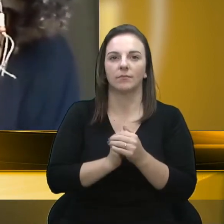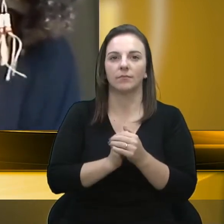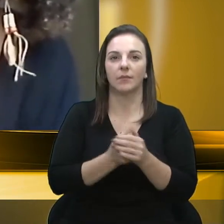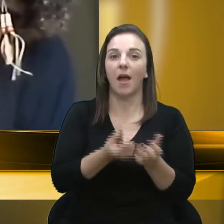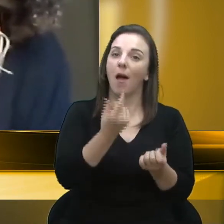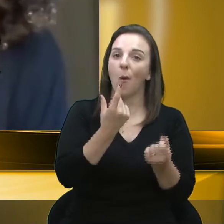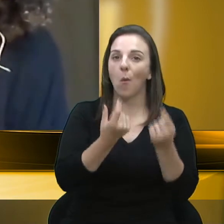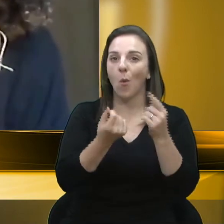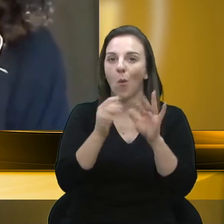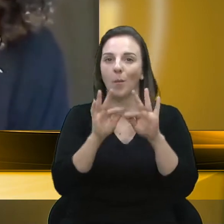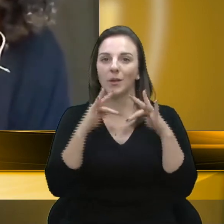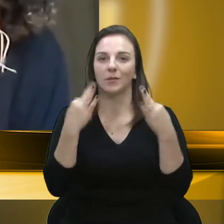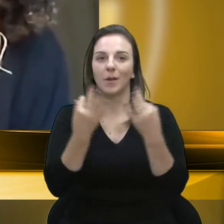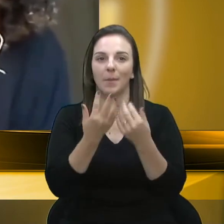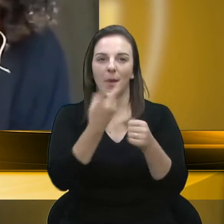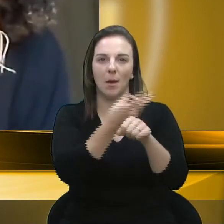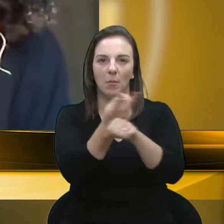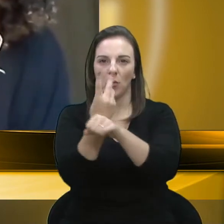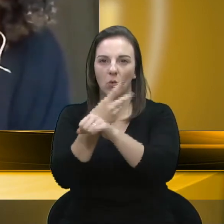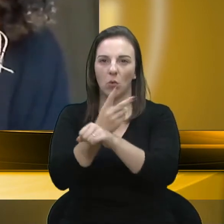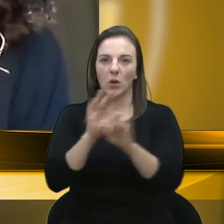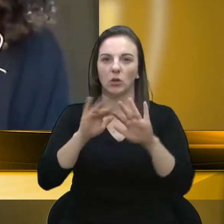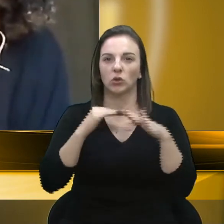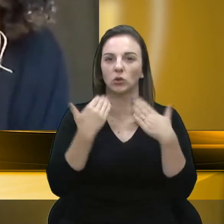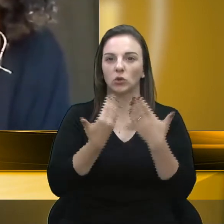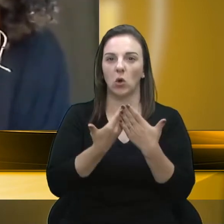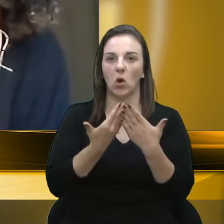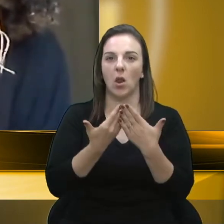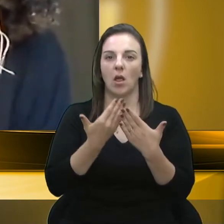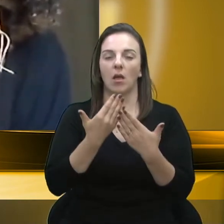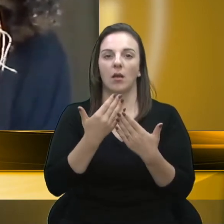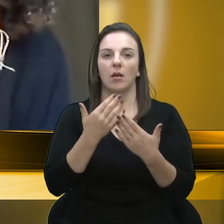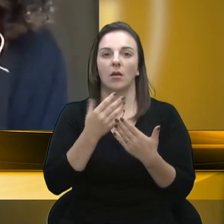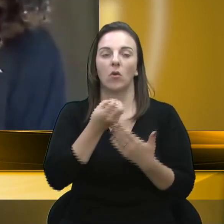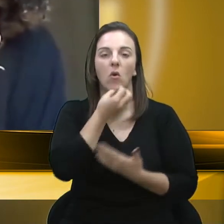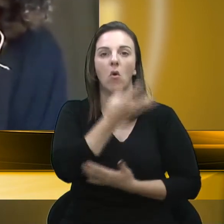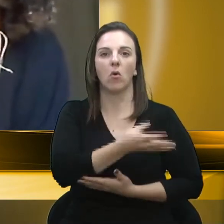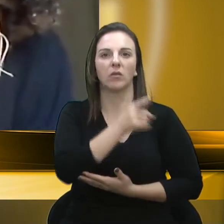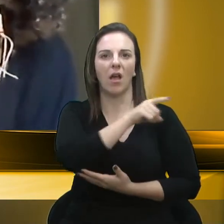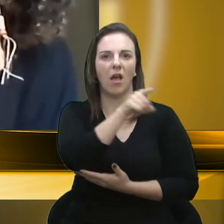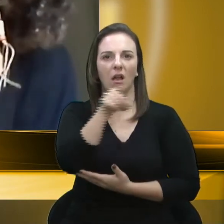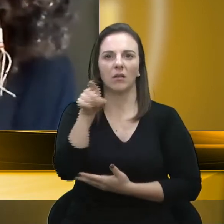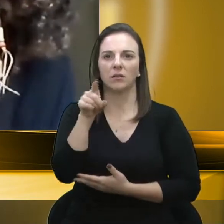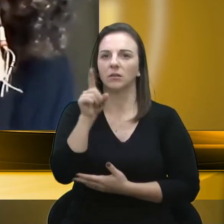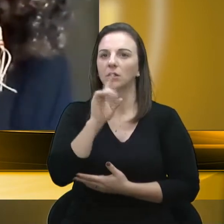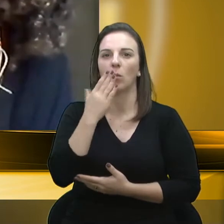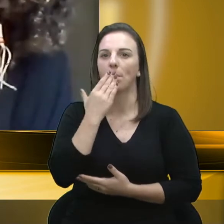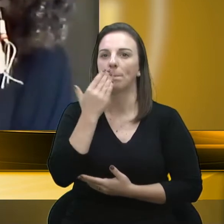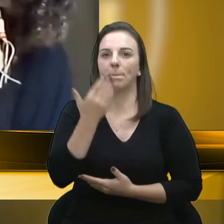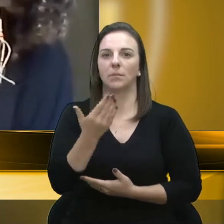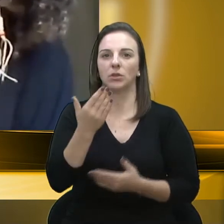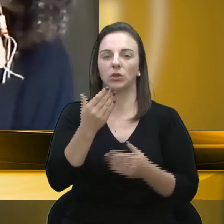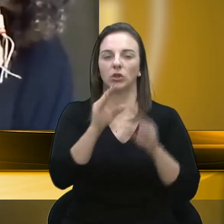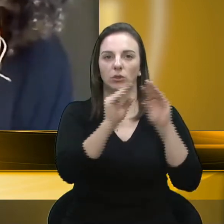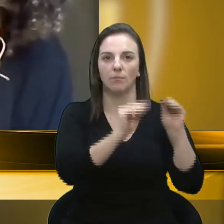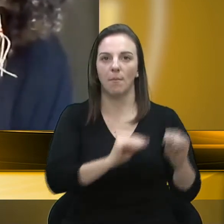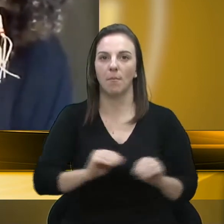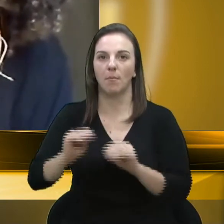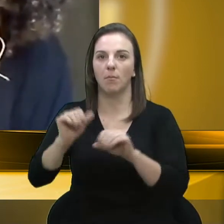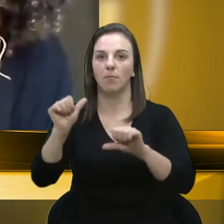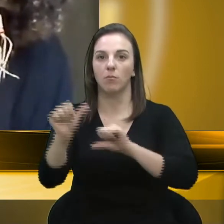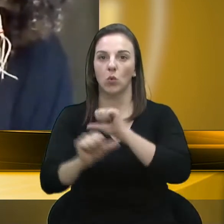escola relatando que eles não haviam pedido transferência para outras escolas